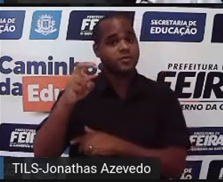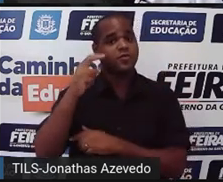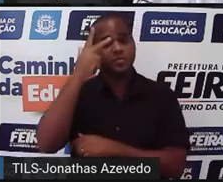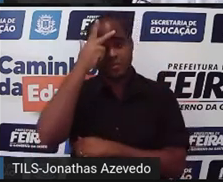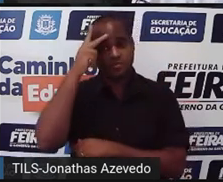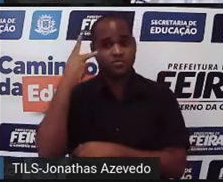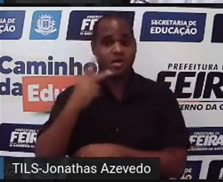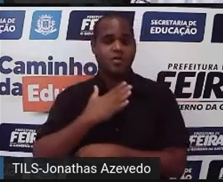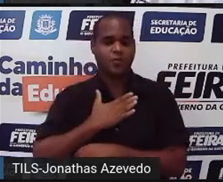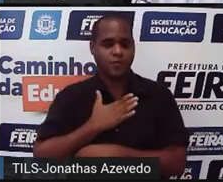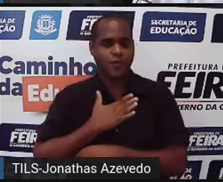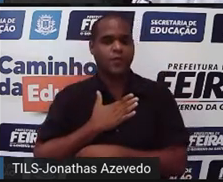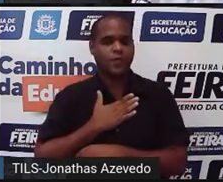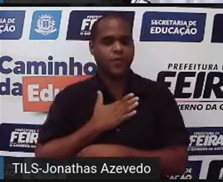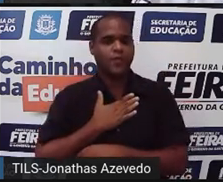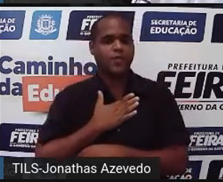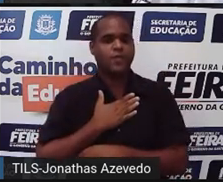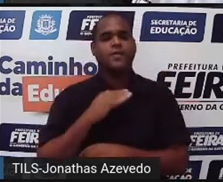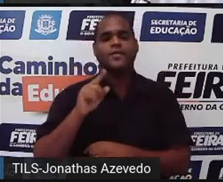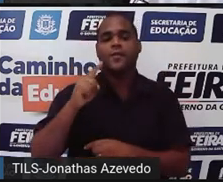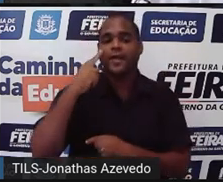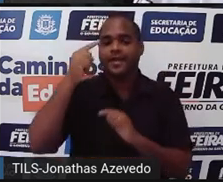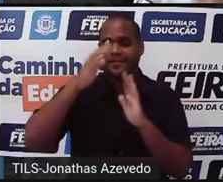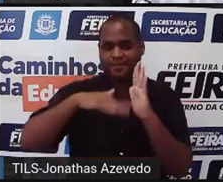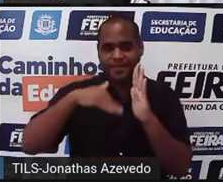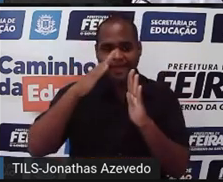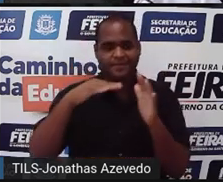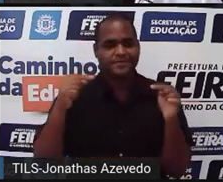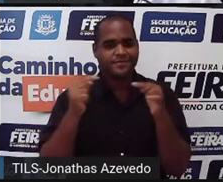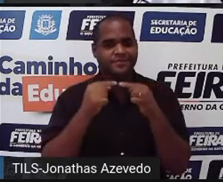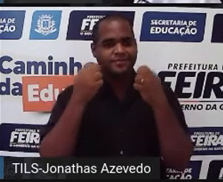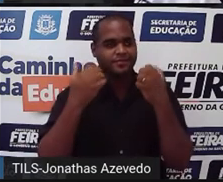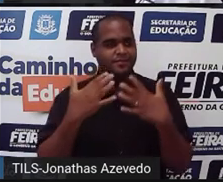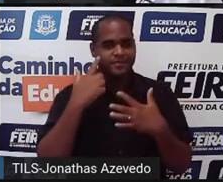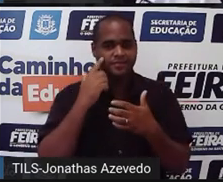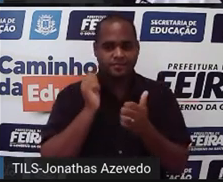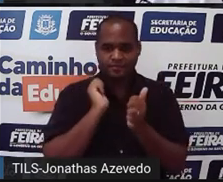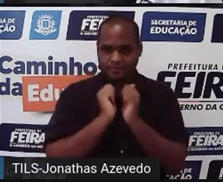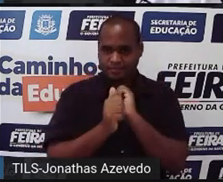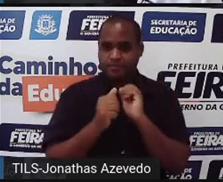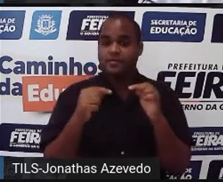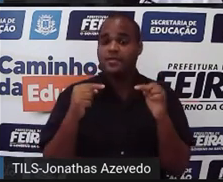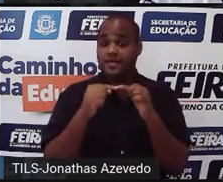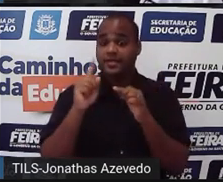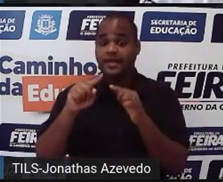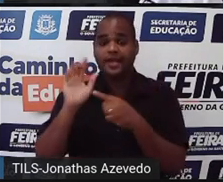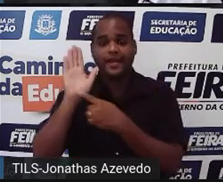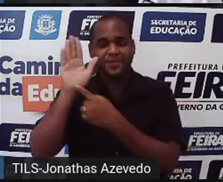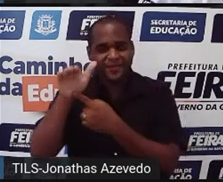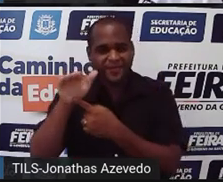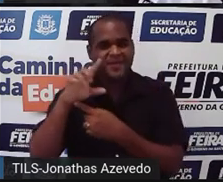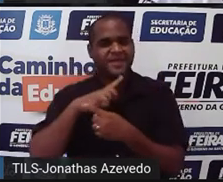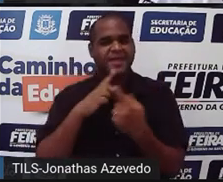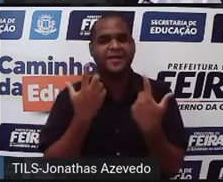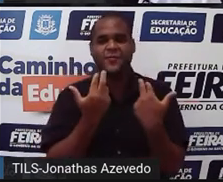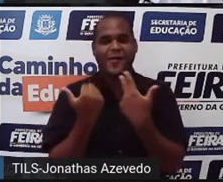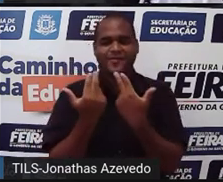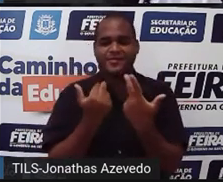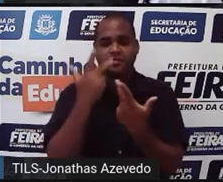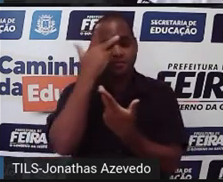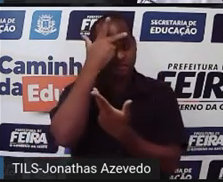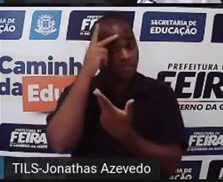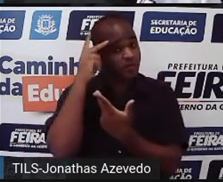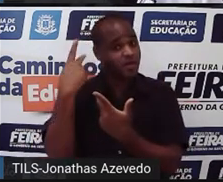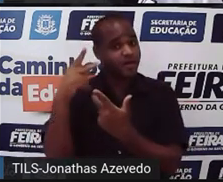que gostam dos três. Aquele que eu estou pintando faz parte do futebol e do basquete. Então eu tenho que colocar ali a quantidade de pessoas